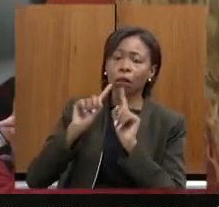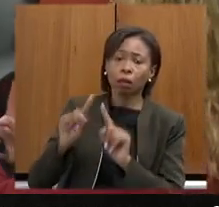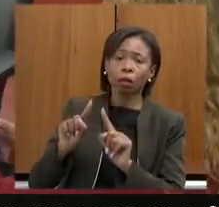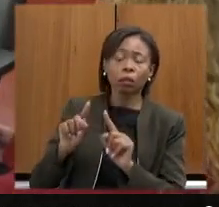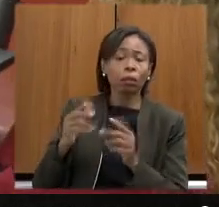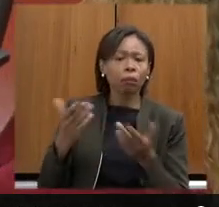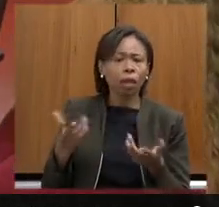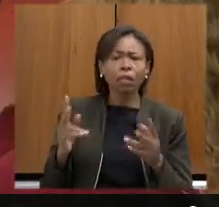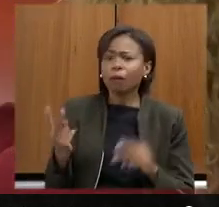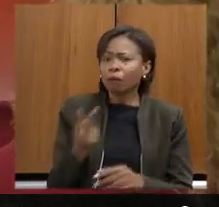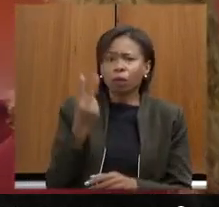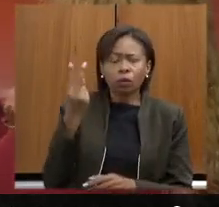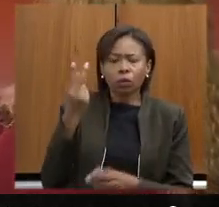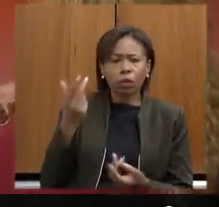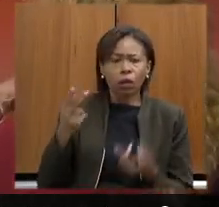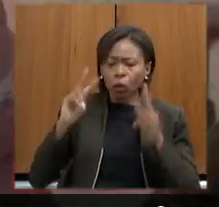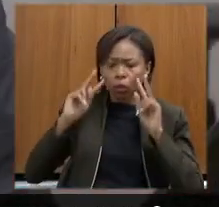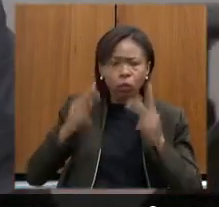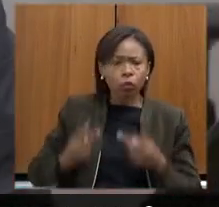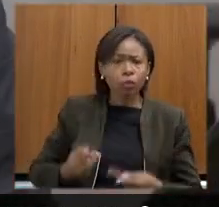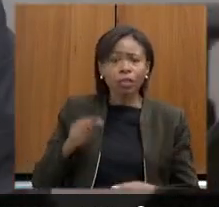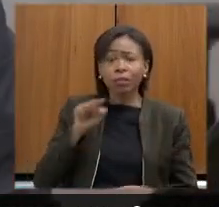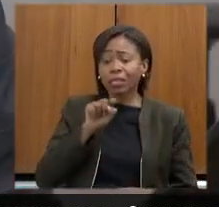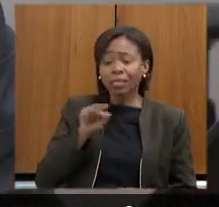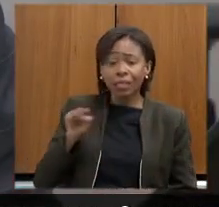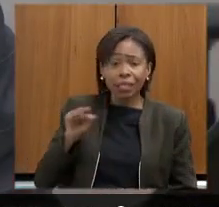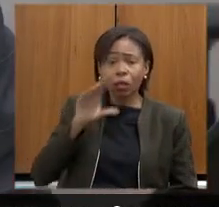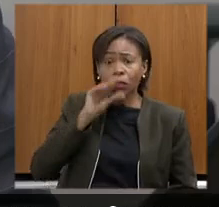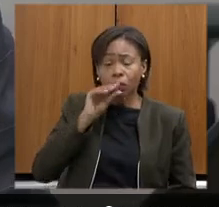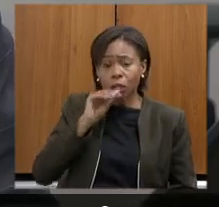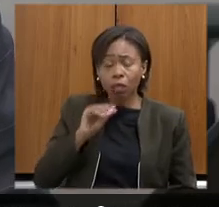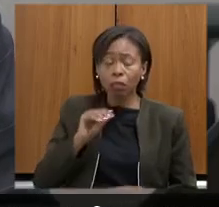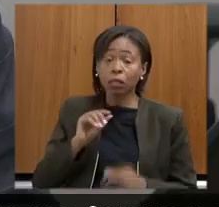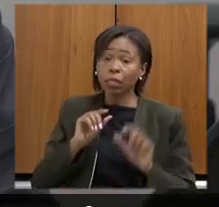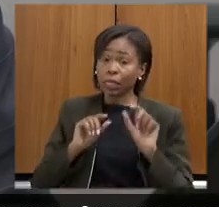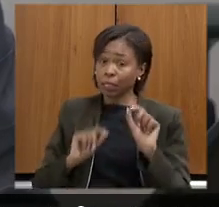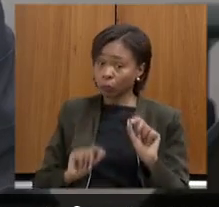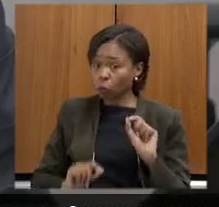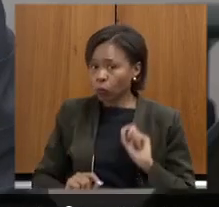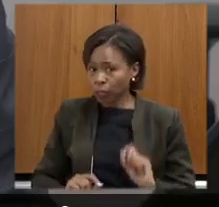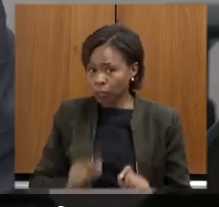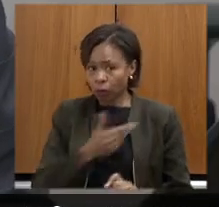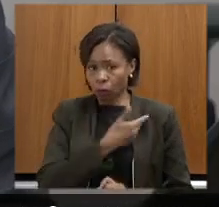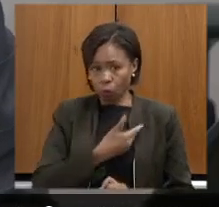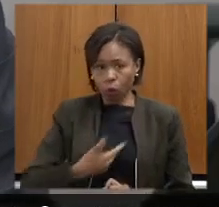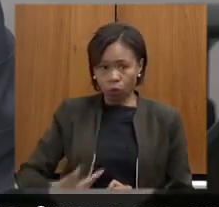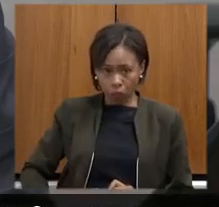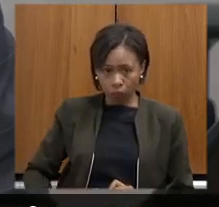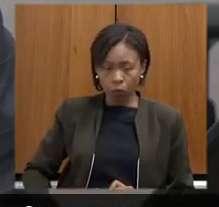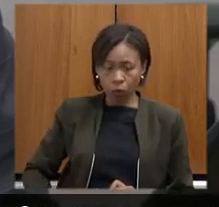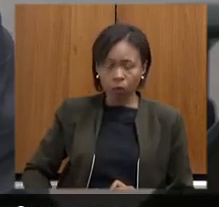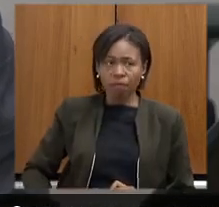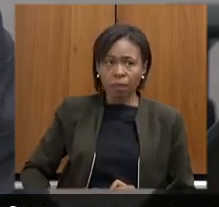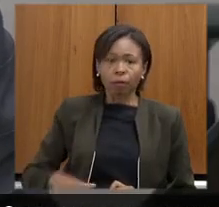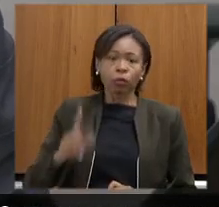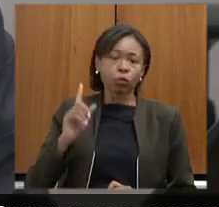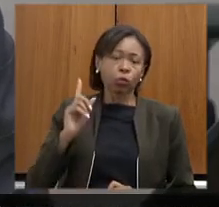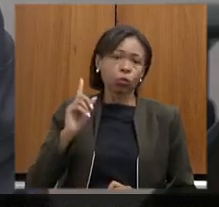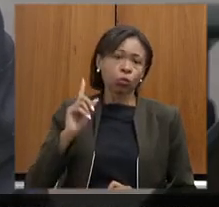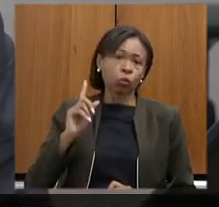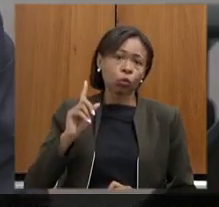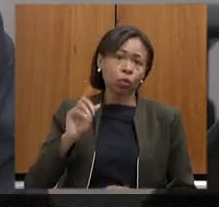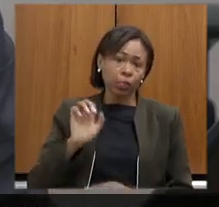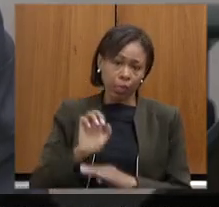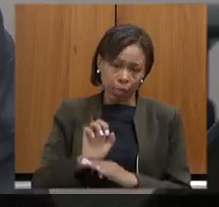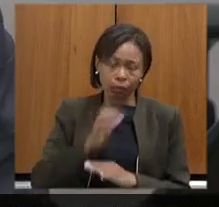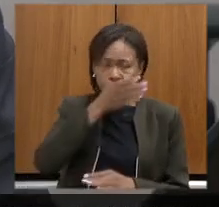de servidores que o governo do estado eu estou falando o governo do estado não falando só esse governo